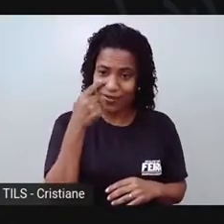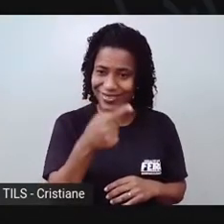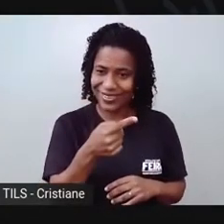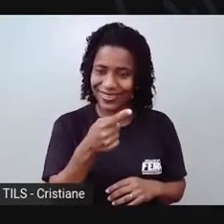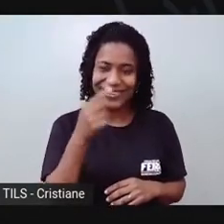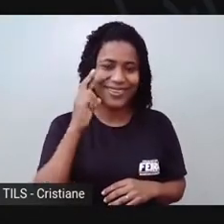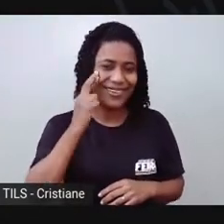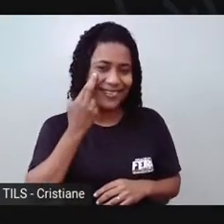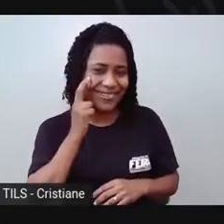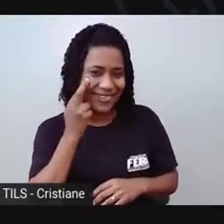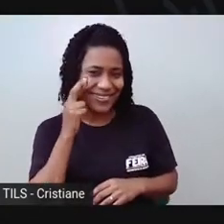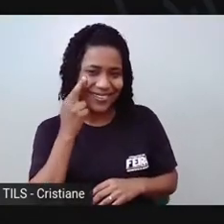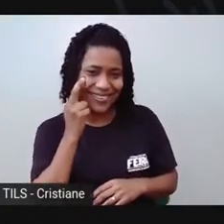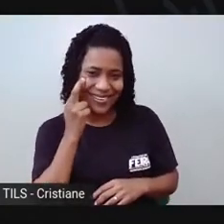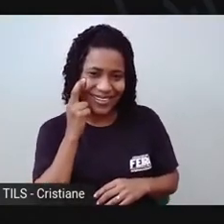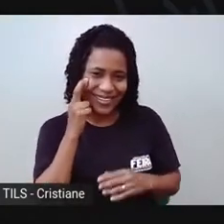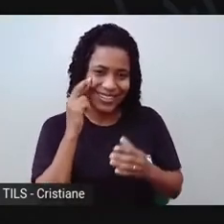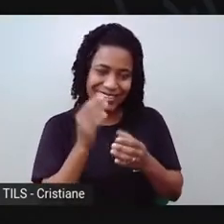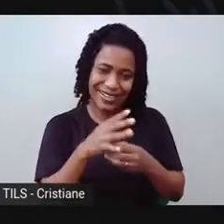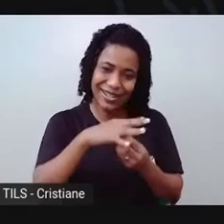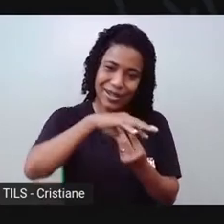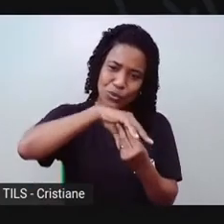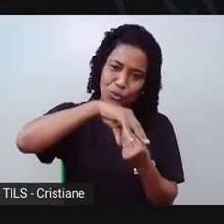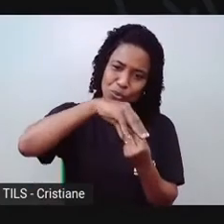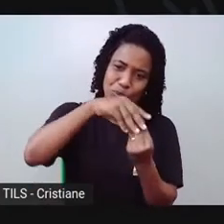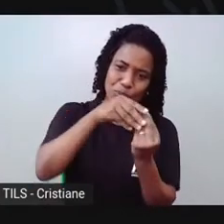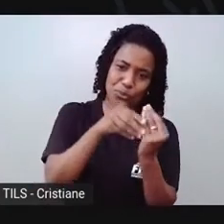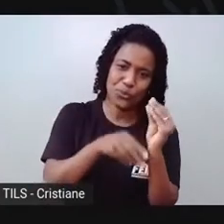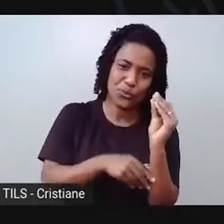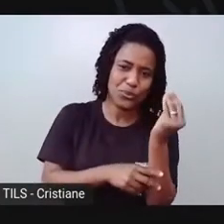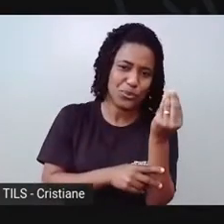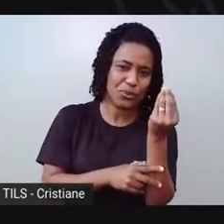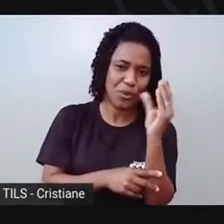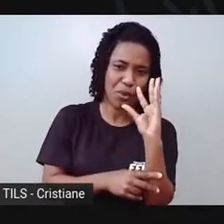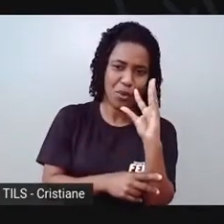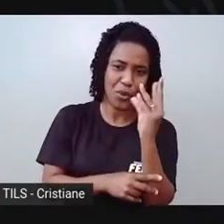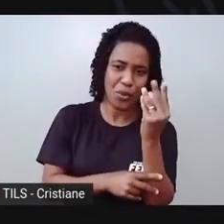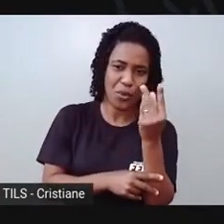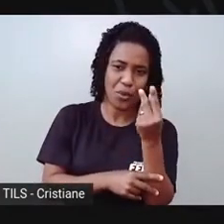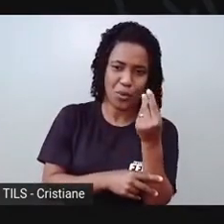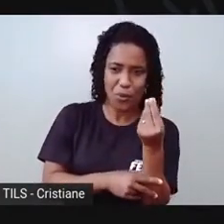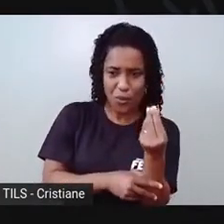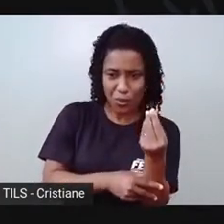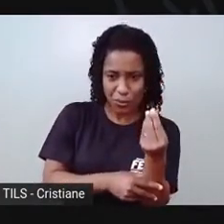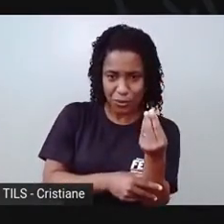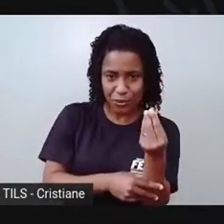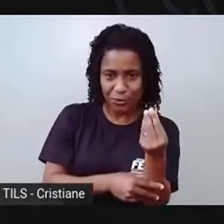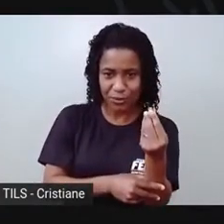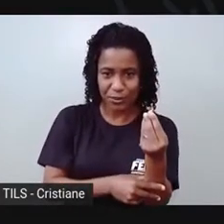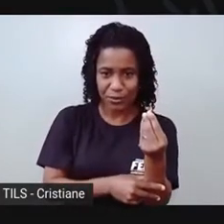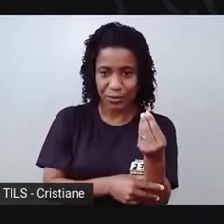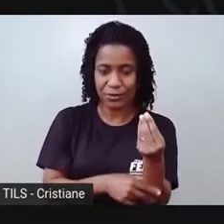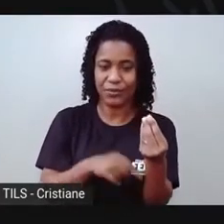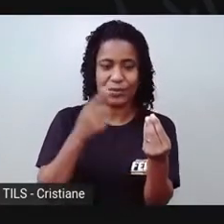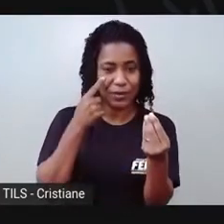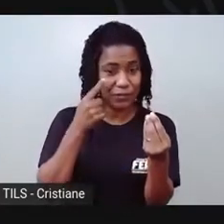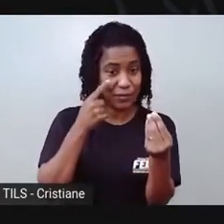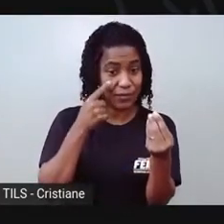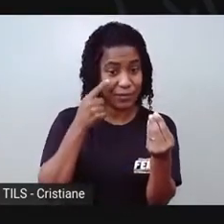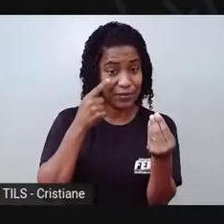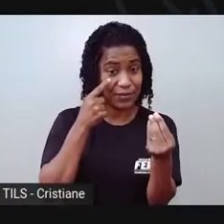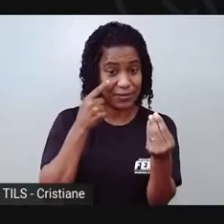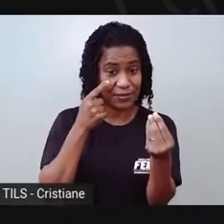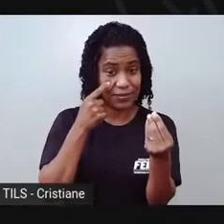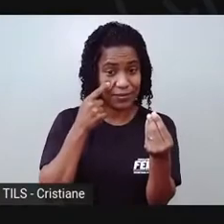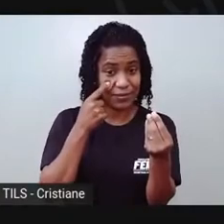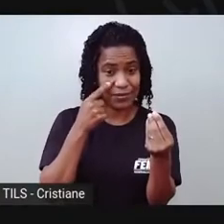Ela parece um copinho, assim, ó! Como será que desenha a rosa, hein? Eu vou colocar ela aqui... Isso